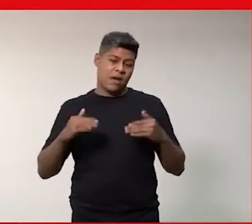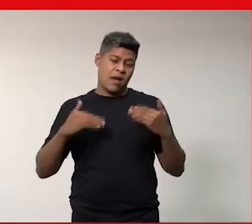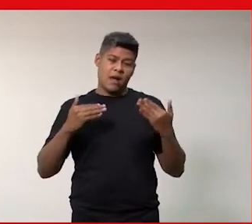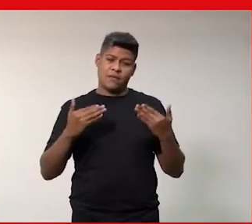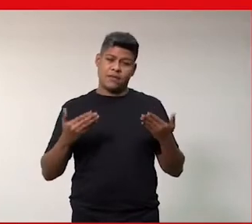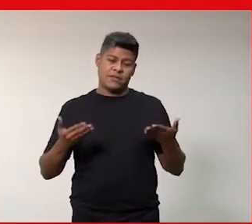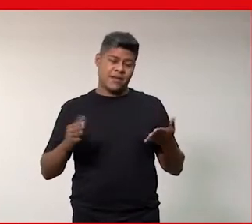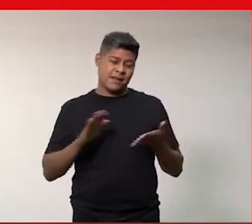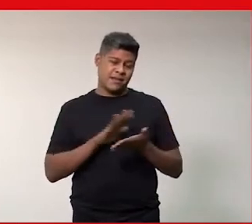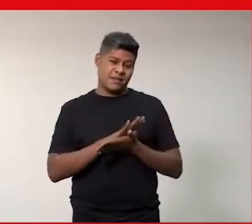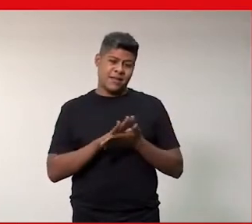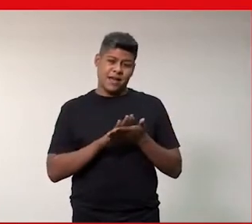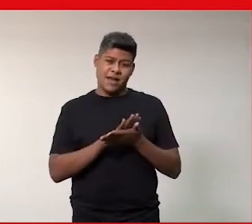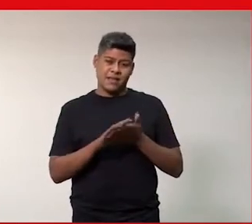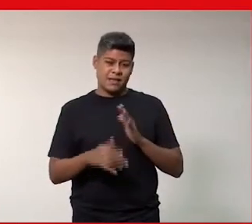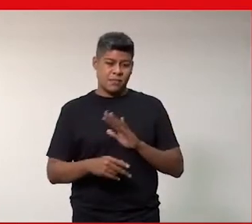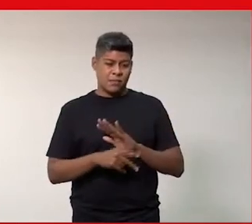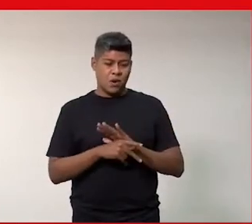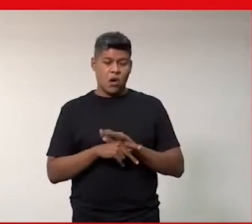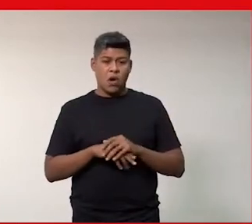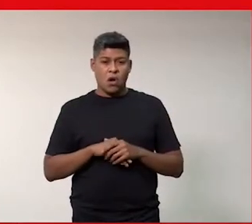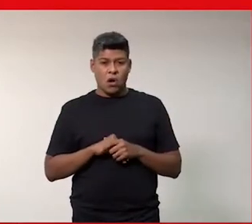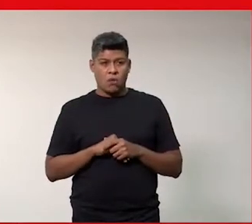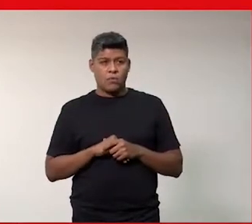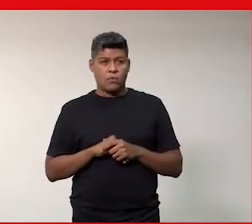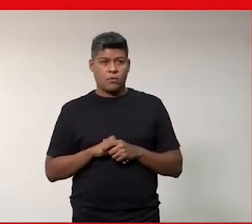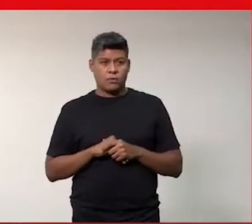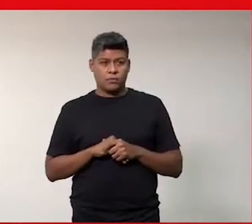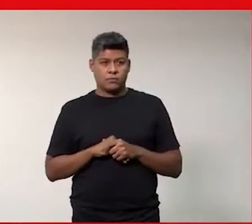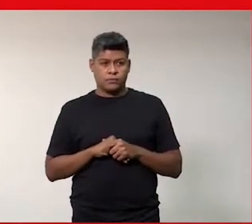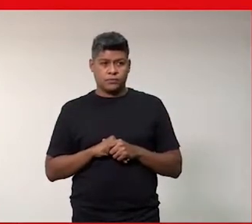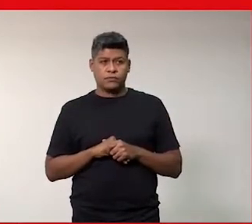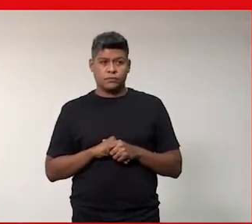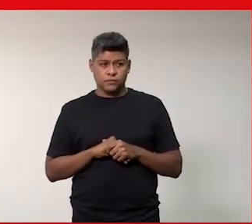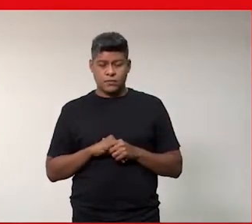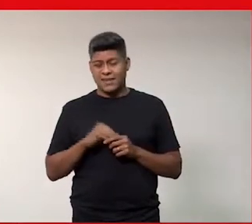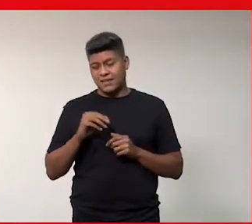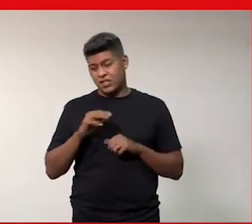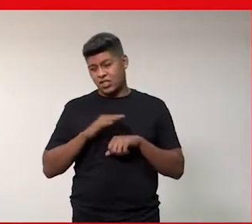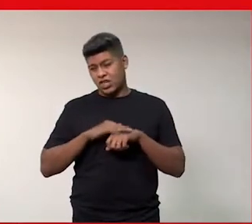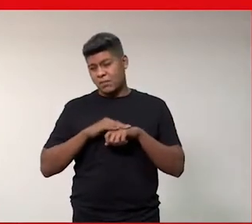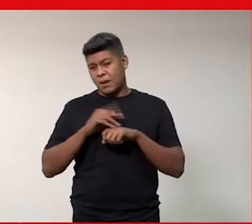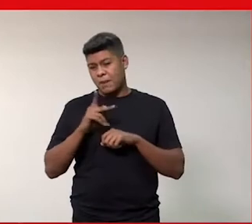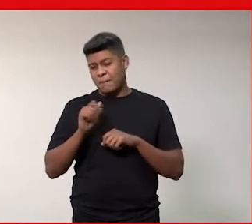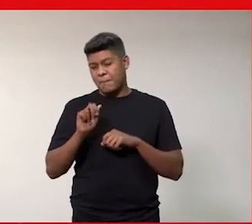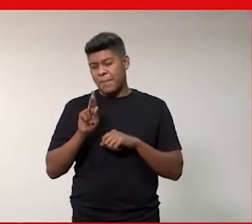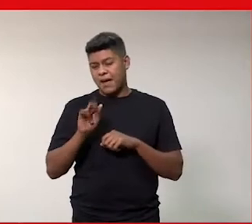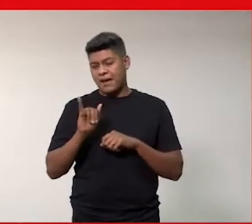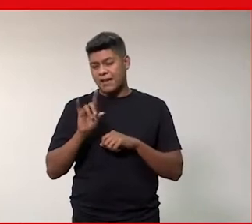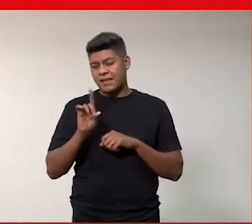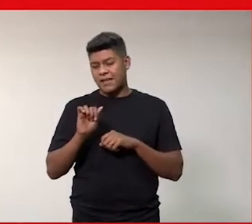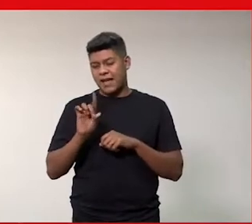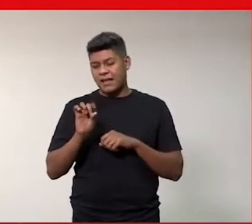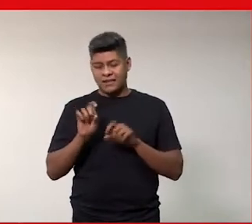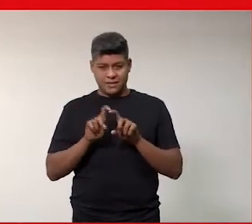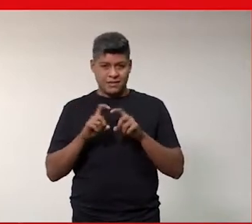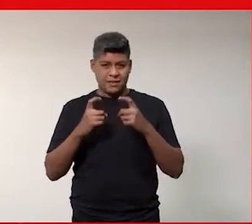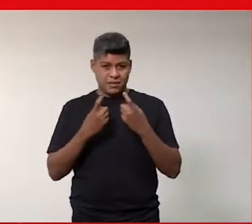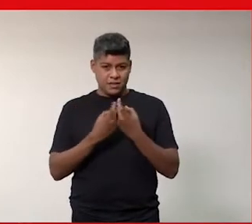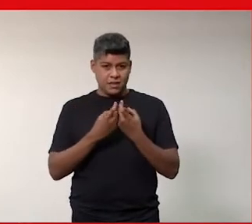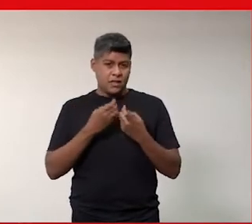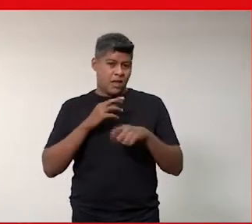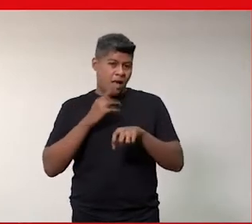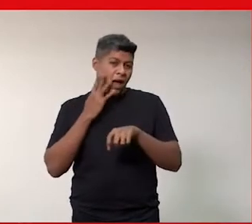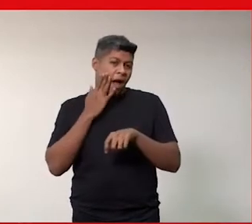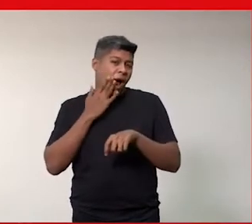agora na questão da paridade de gênero ou paridade de raça